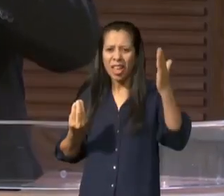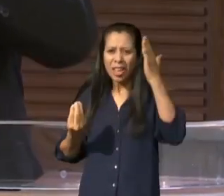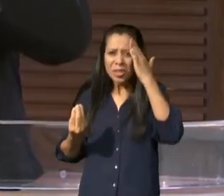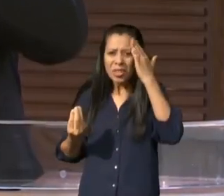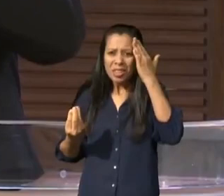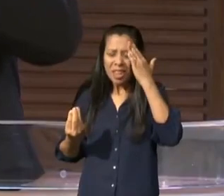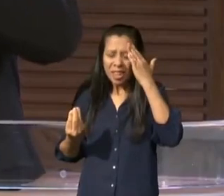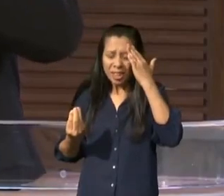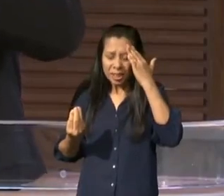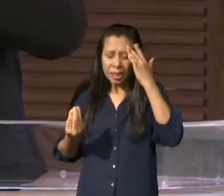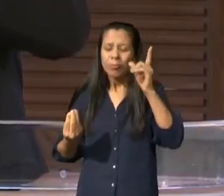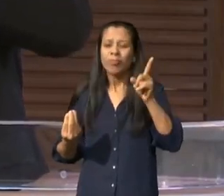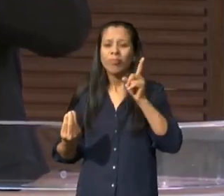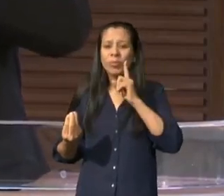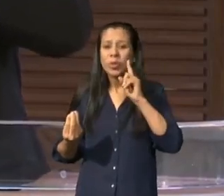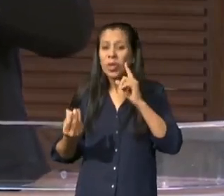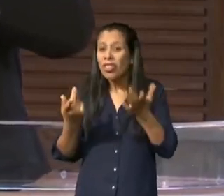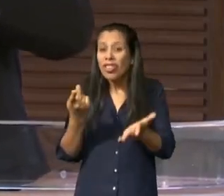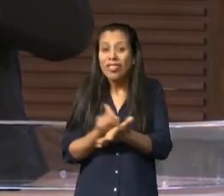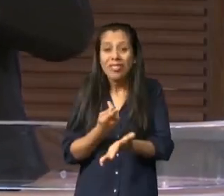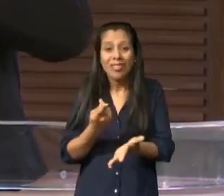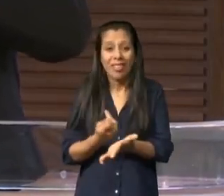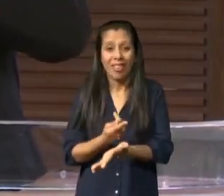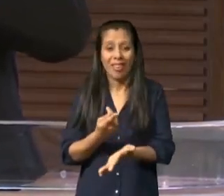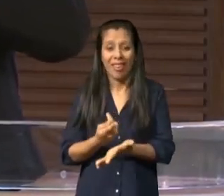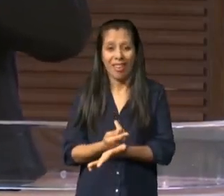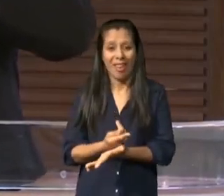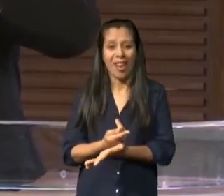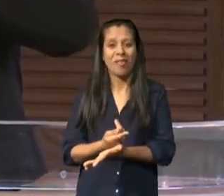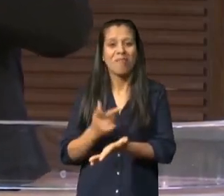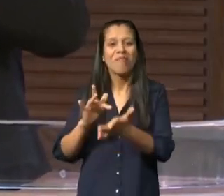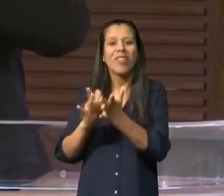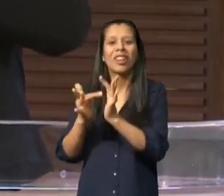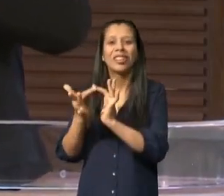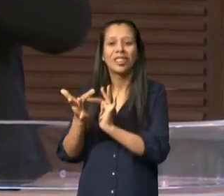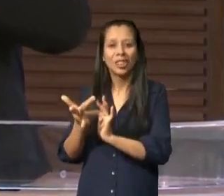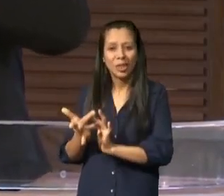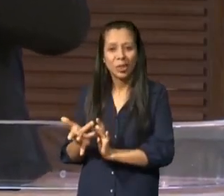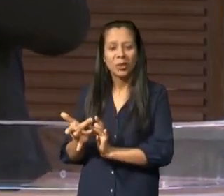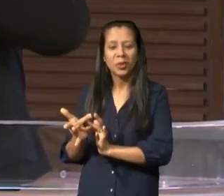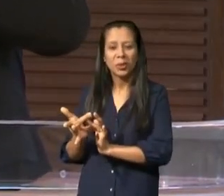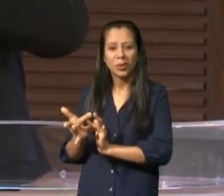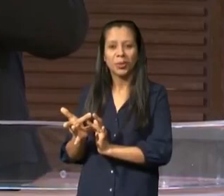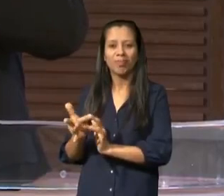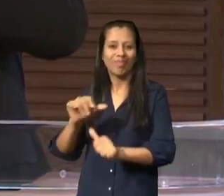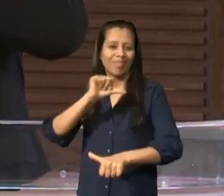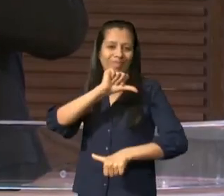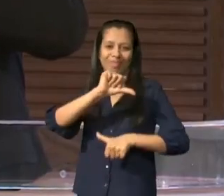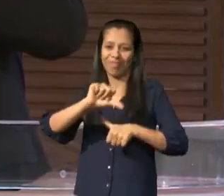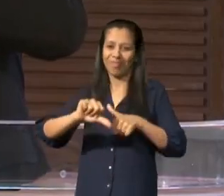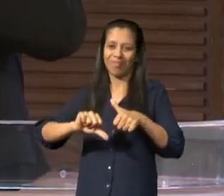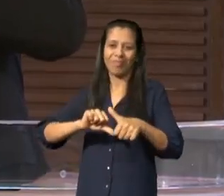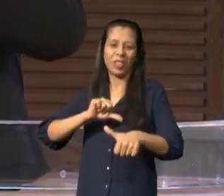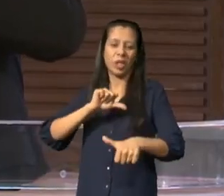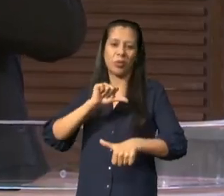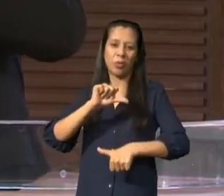e pecador porque é o sangue de Cristo que me transforma todas as vezes que eu